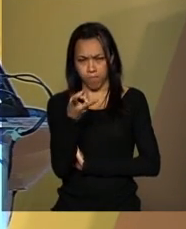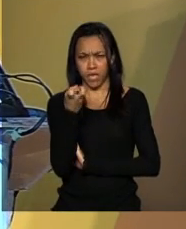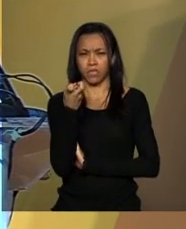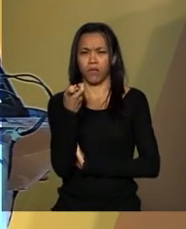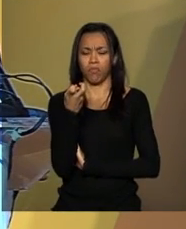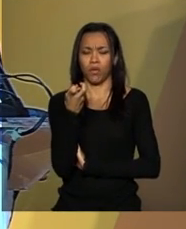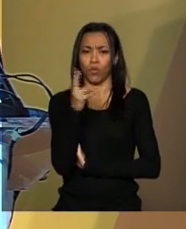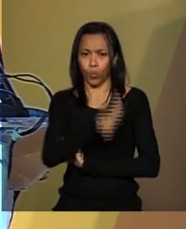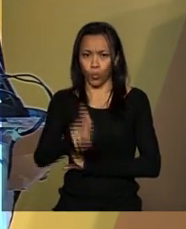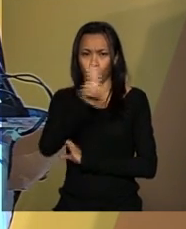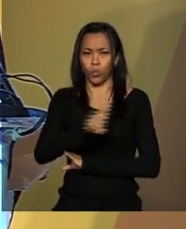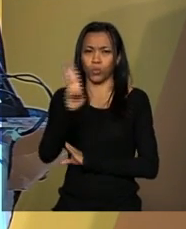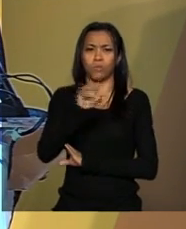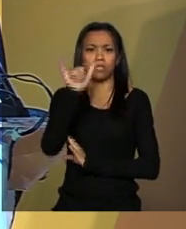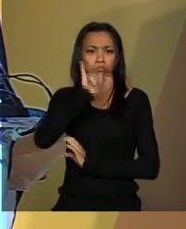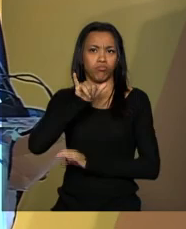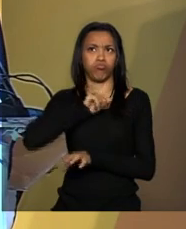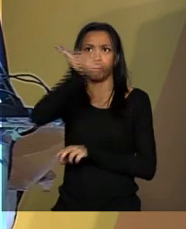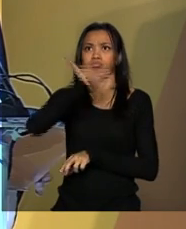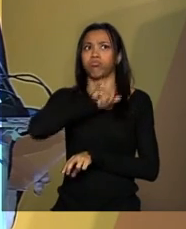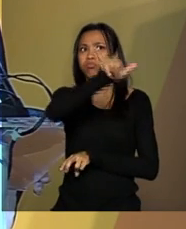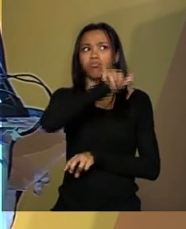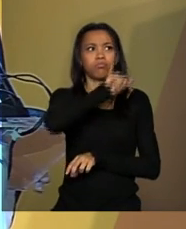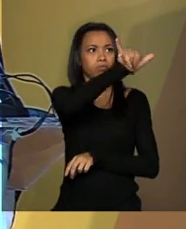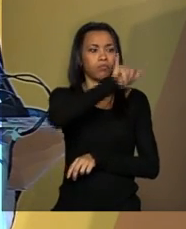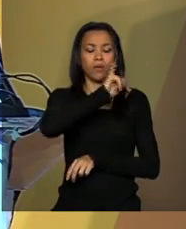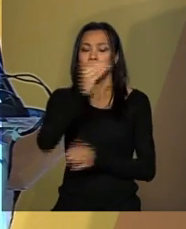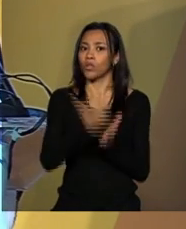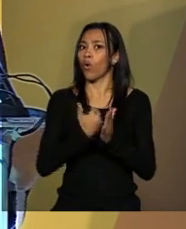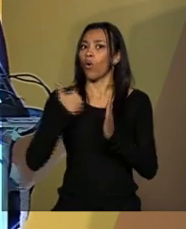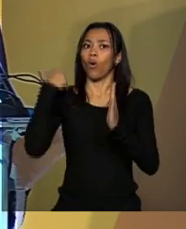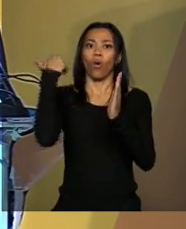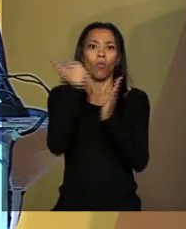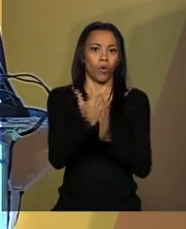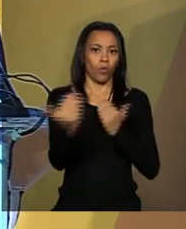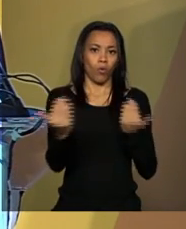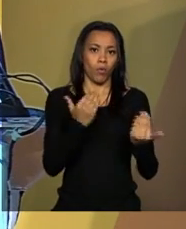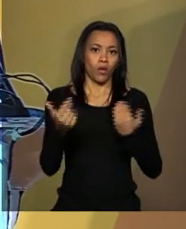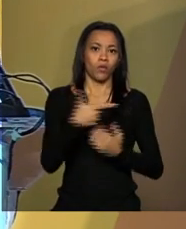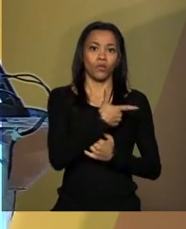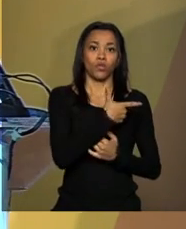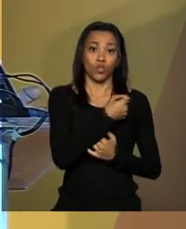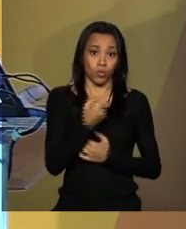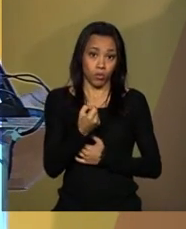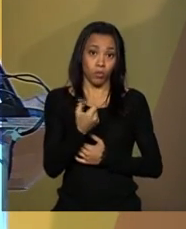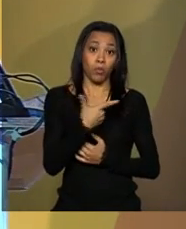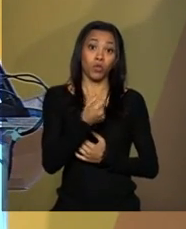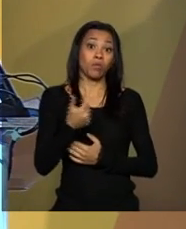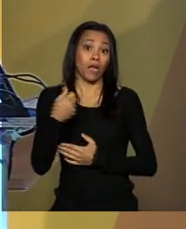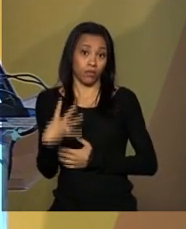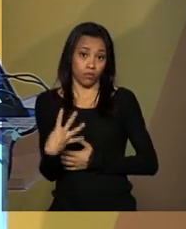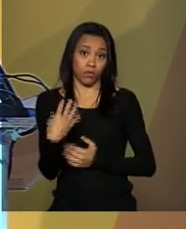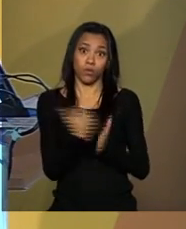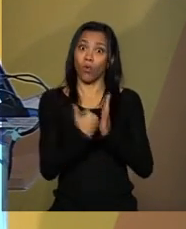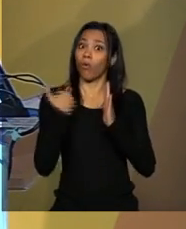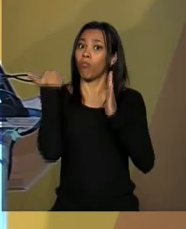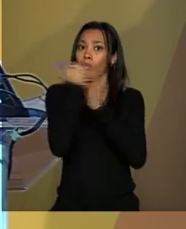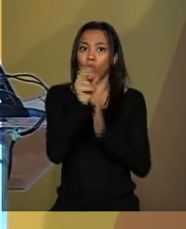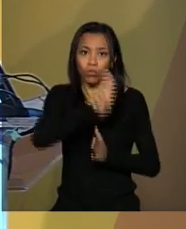brasileiros, ela dobrou de 2000 para 2014, o que também